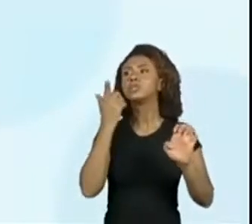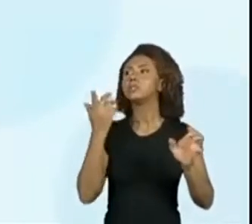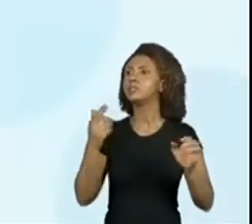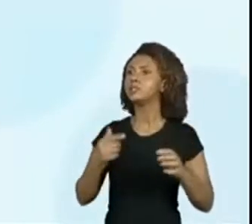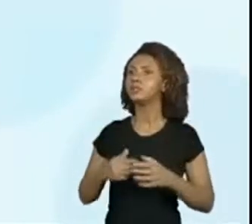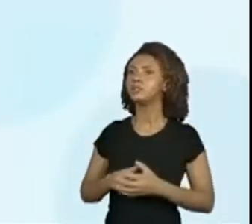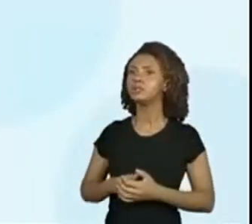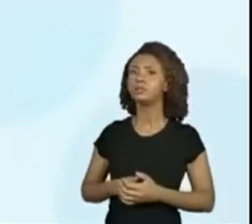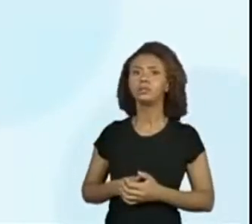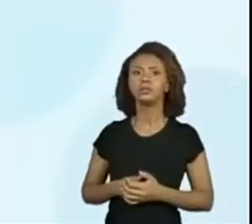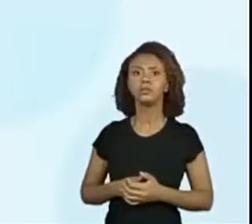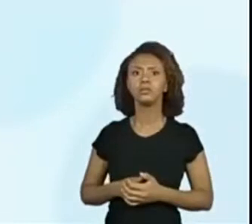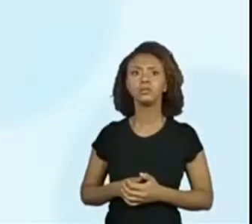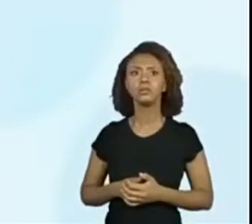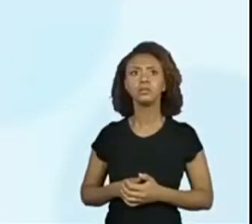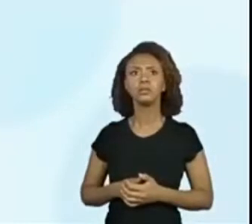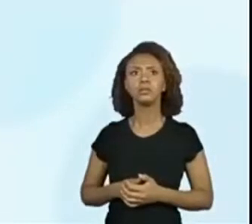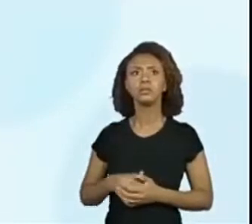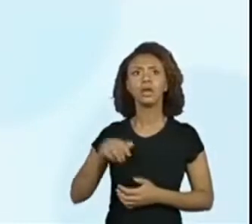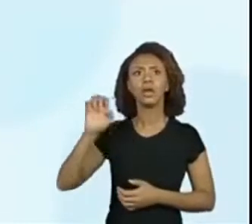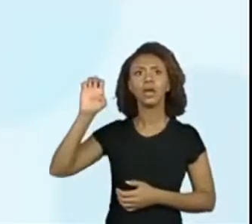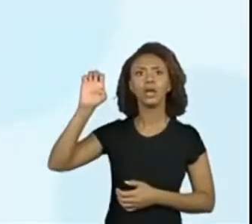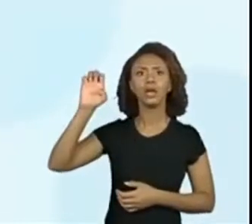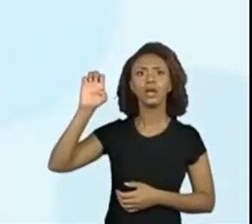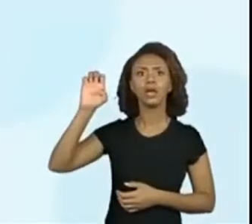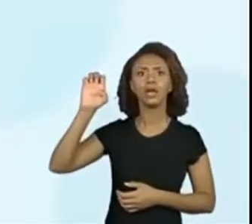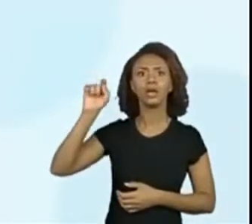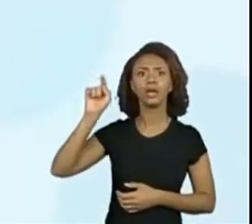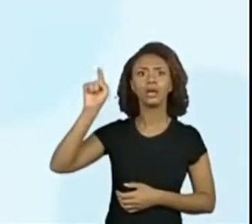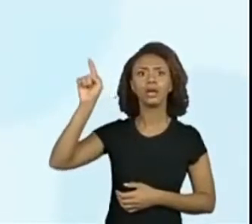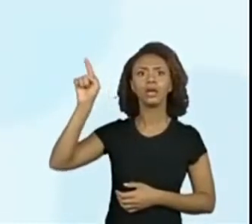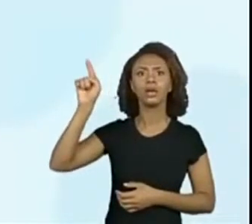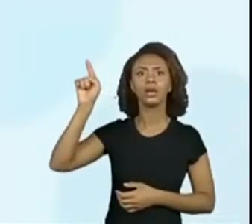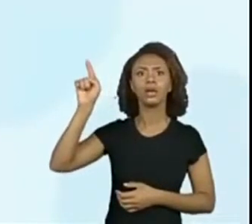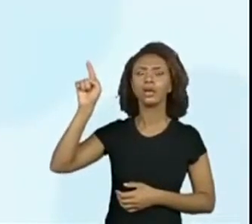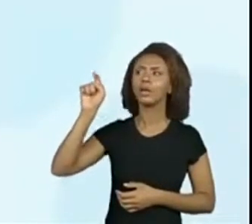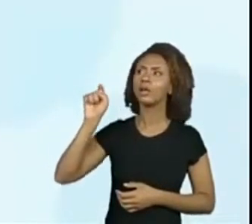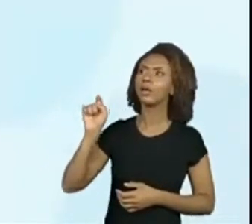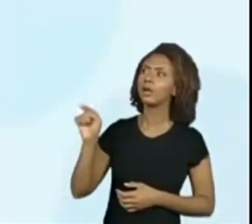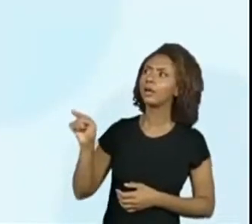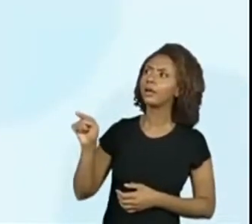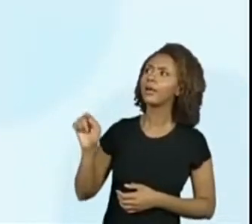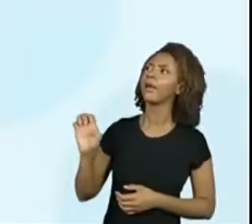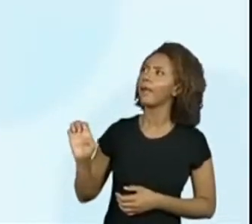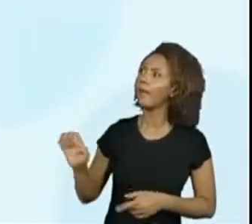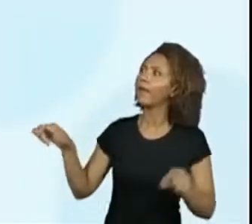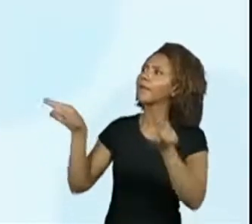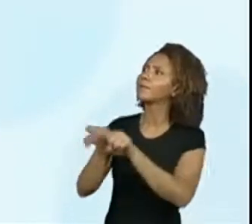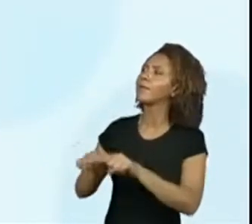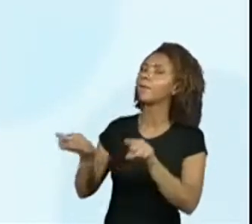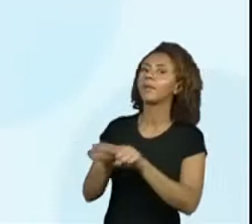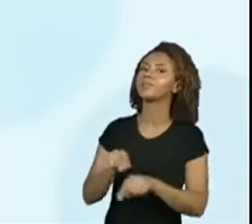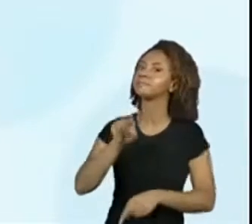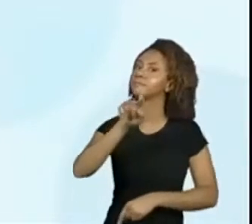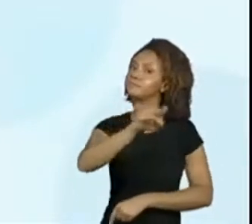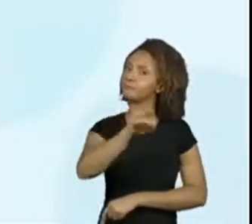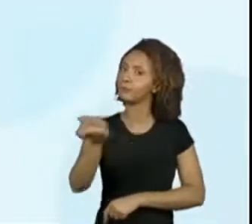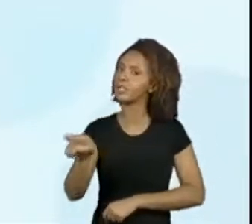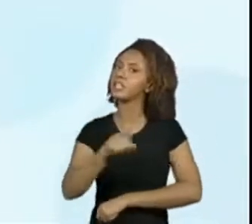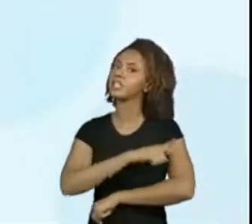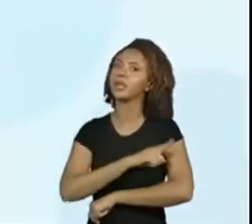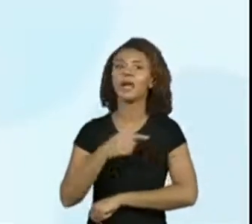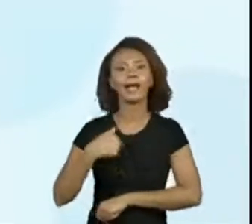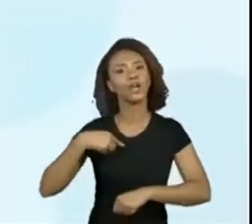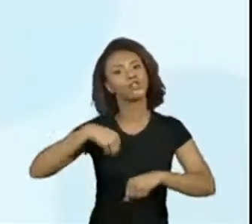professora Vivi? Termina com E. E esse aqui também termina com E. Turminha do primeiro ano, as minhas